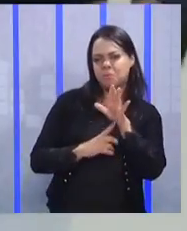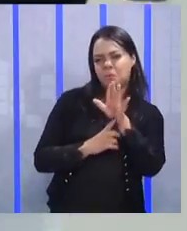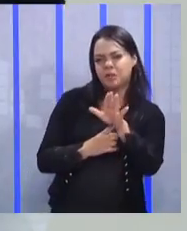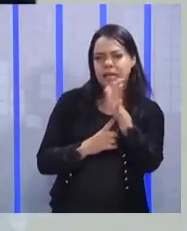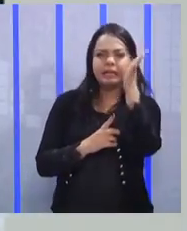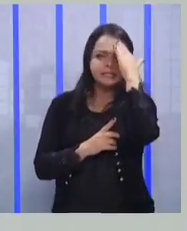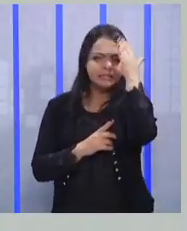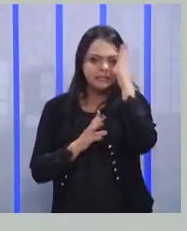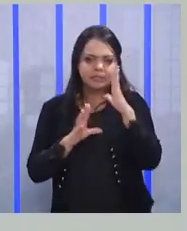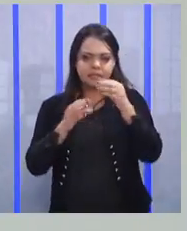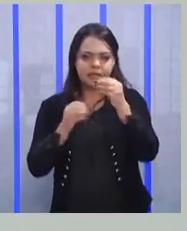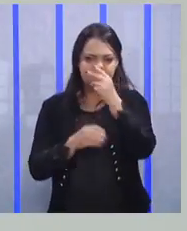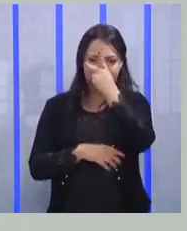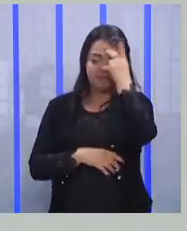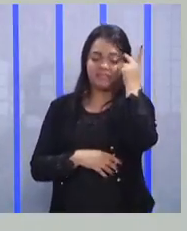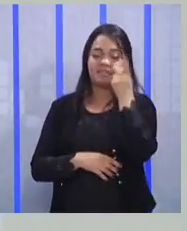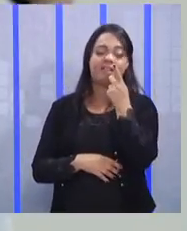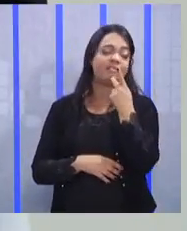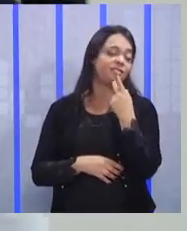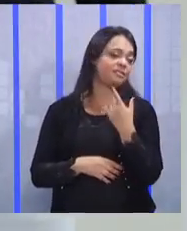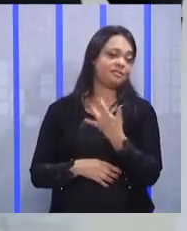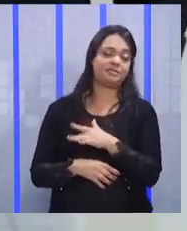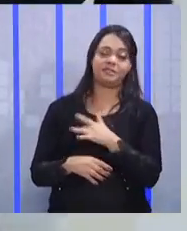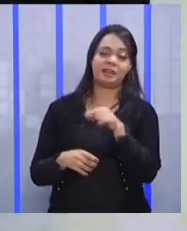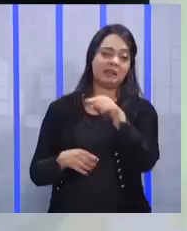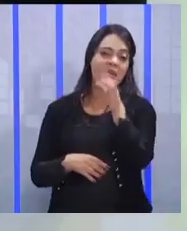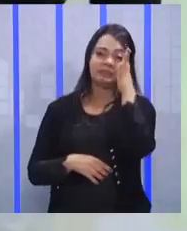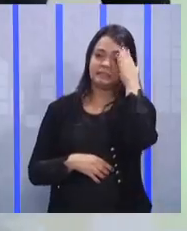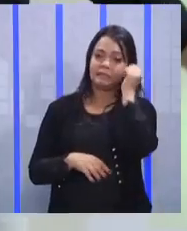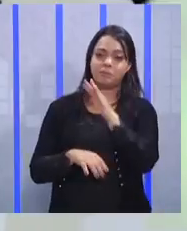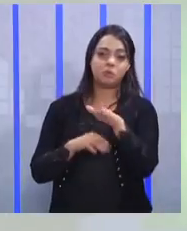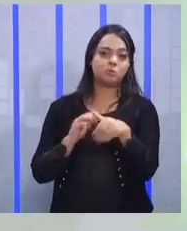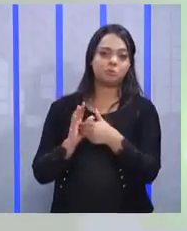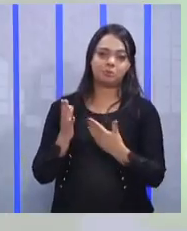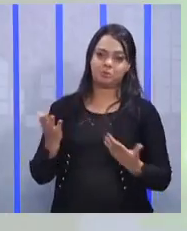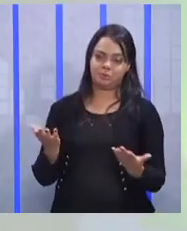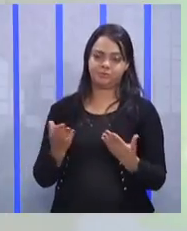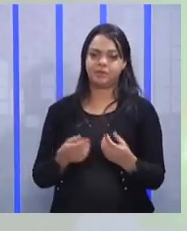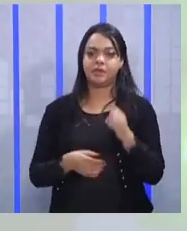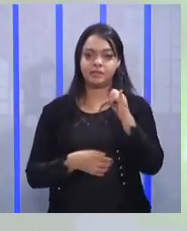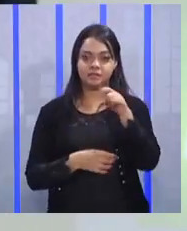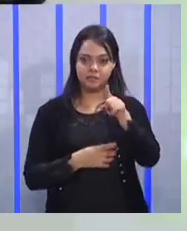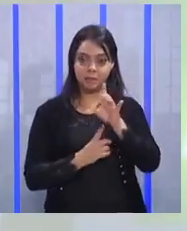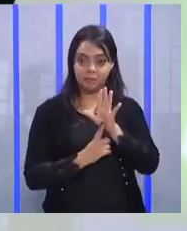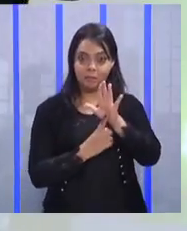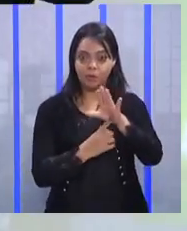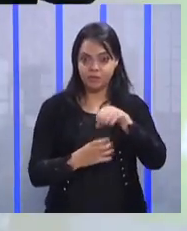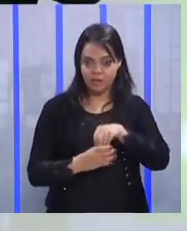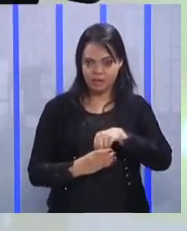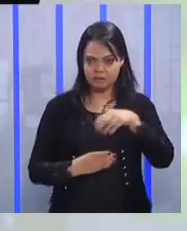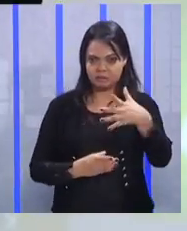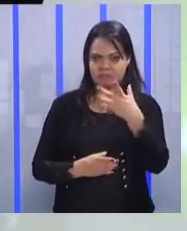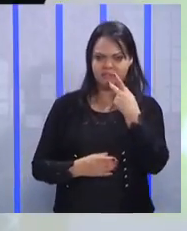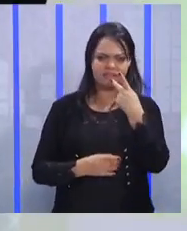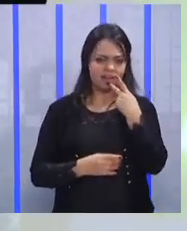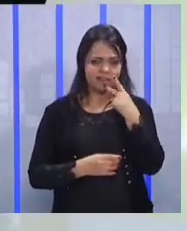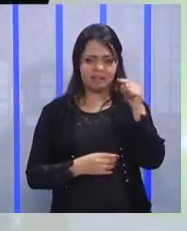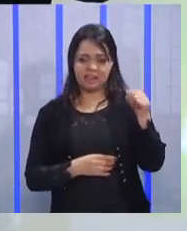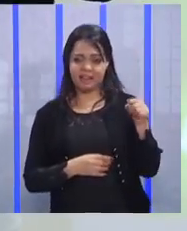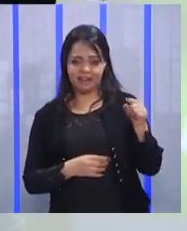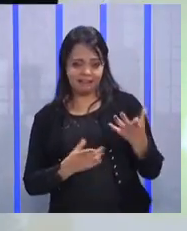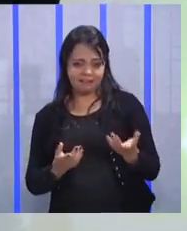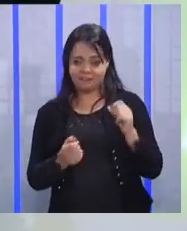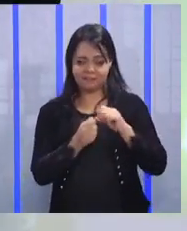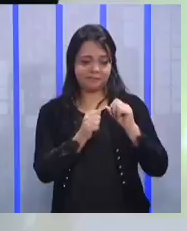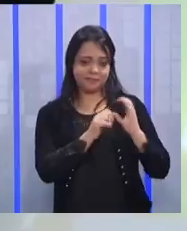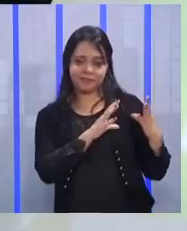o cara aí, não, mais um, sabe tudo. Esse aí sabe tudo. Se você falar que tem atitude demais, fala isso aí, esse aí é o fodão, o cara